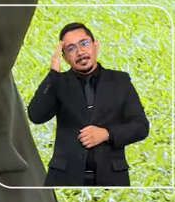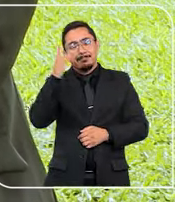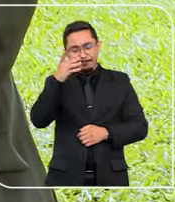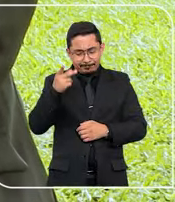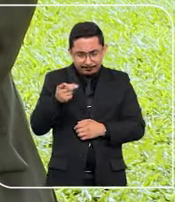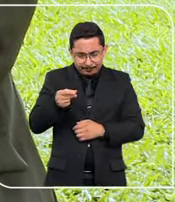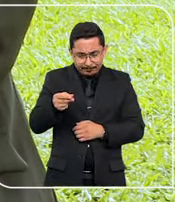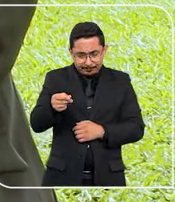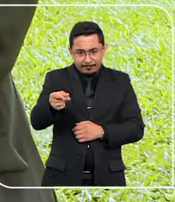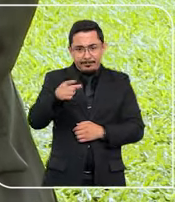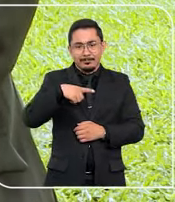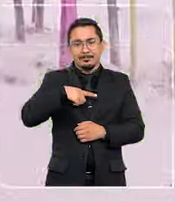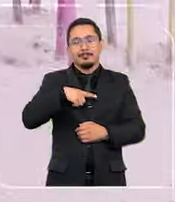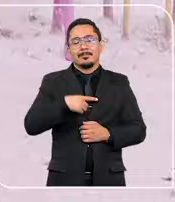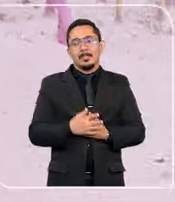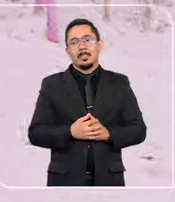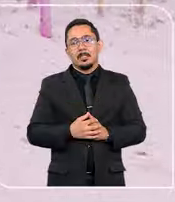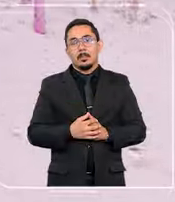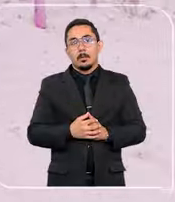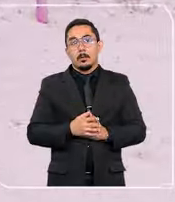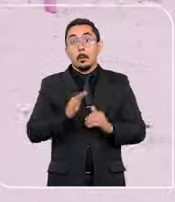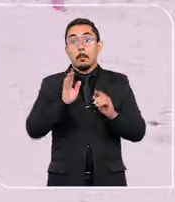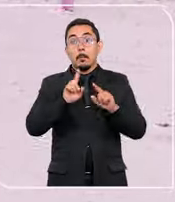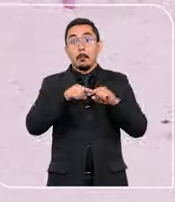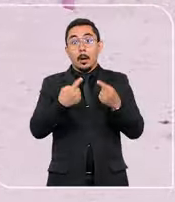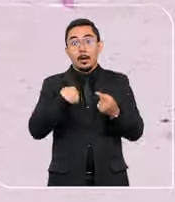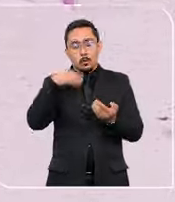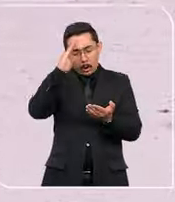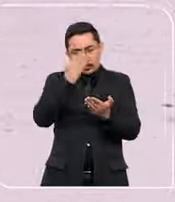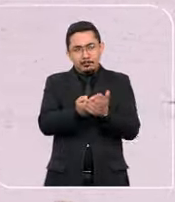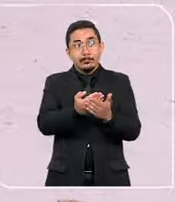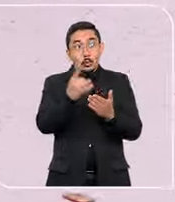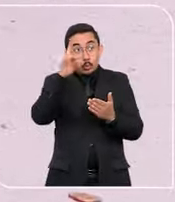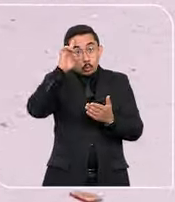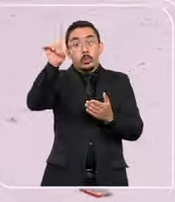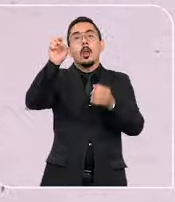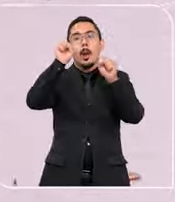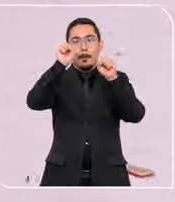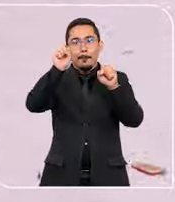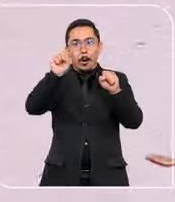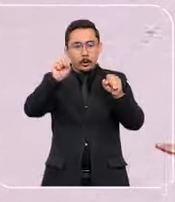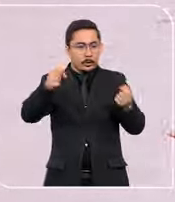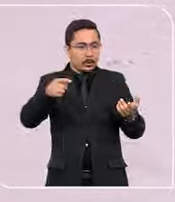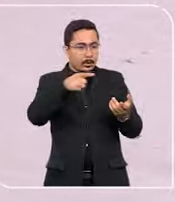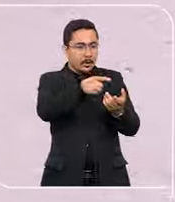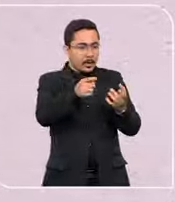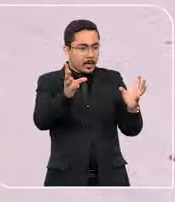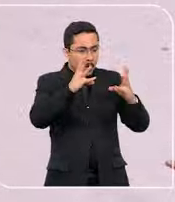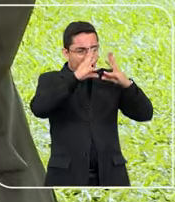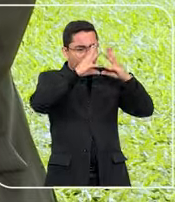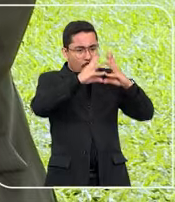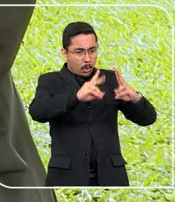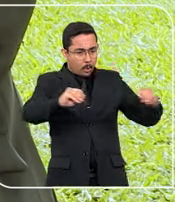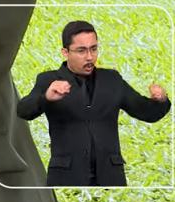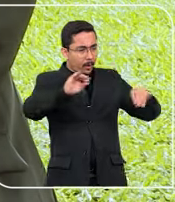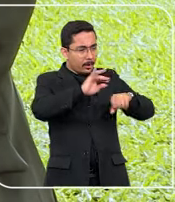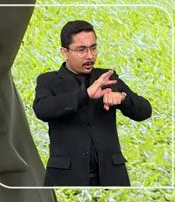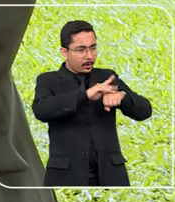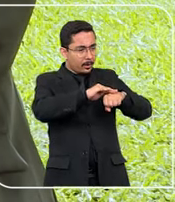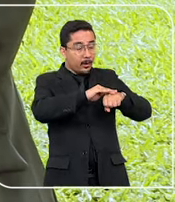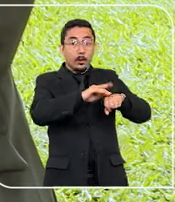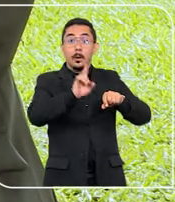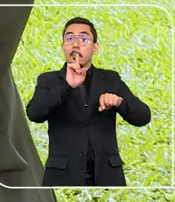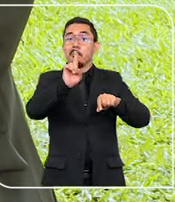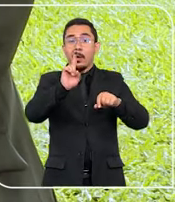passar tempo. Eu acho que, eu acredito, eu tenho fé que um dia vai surgir essa cura. Mas enquanto não